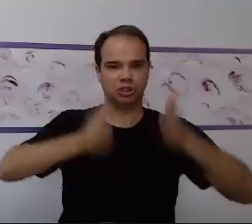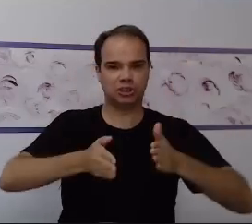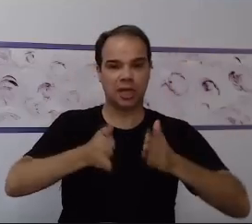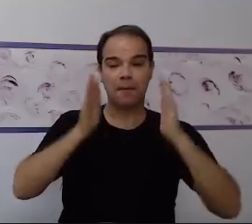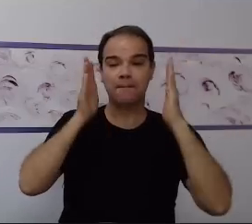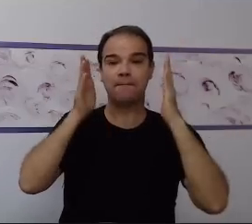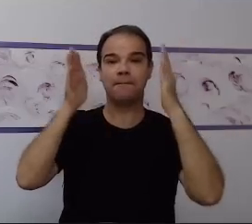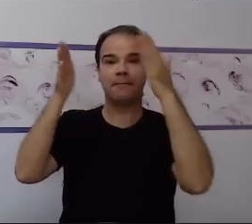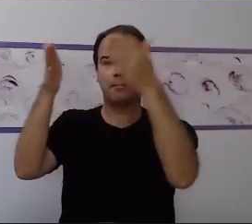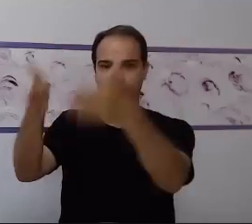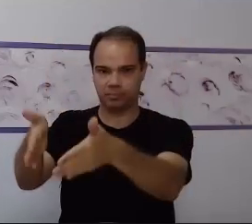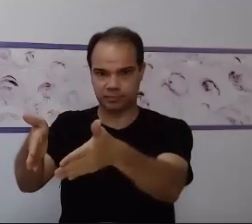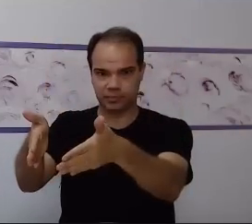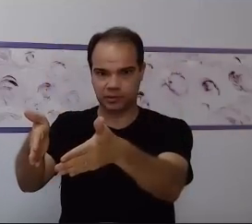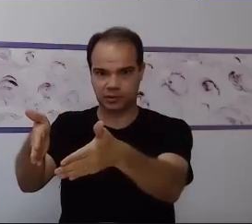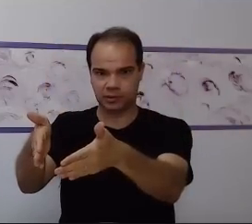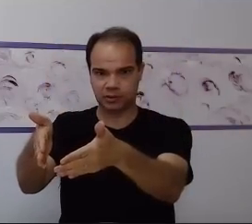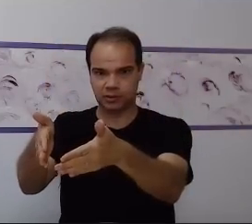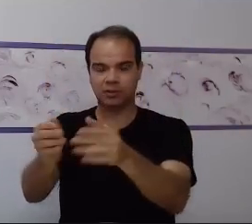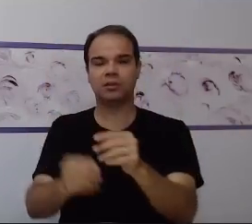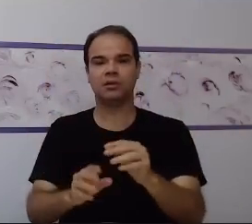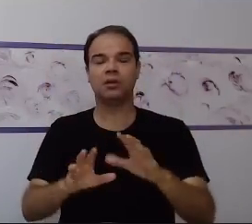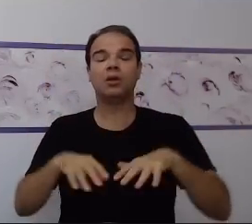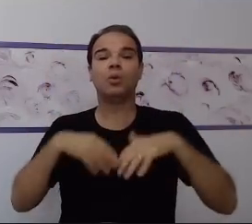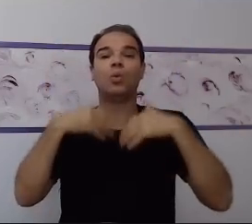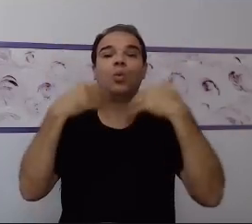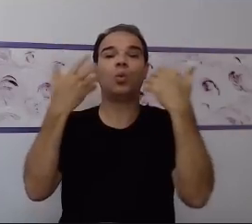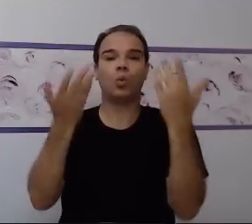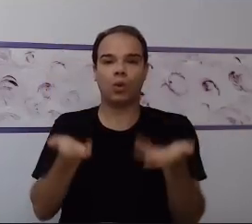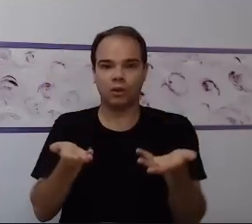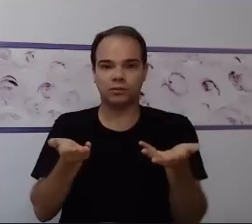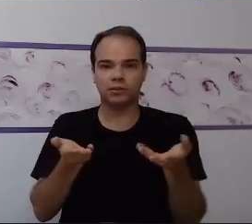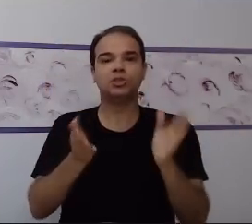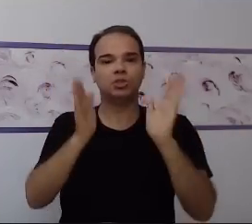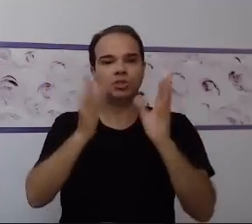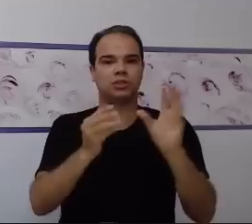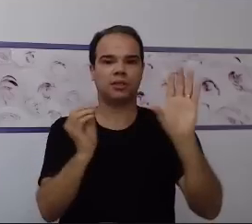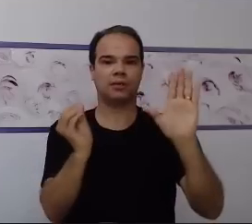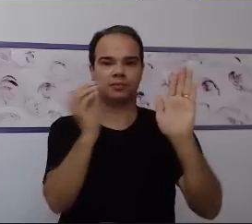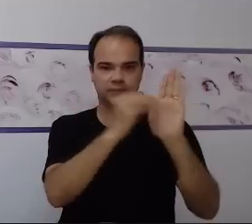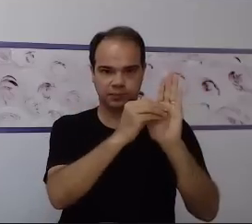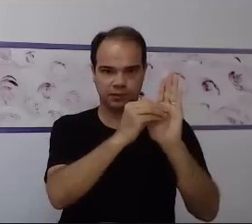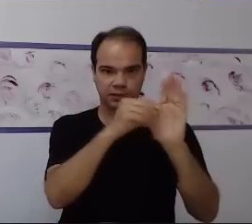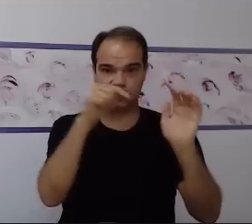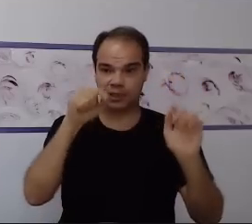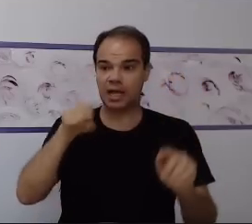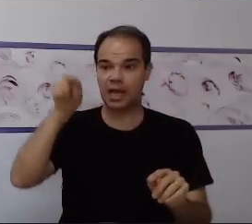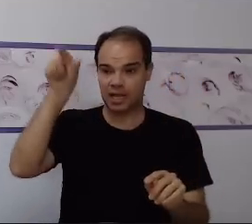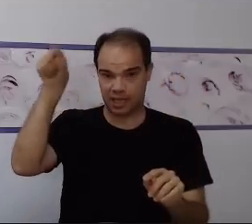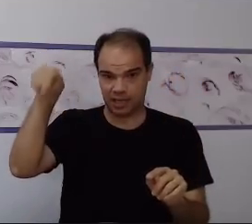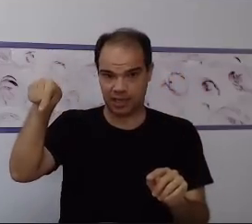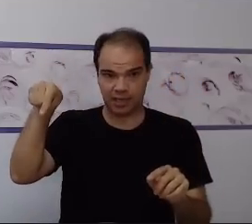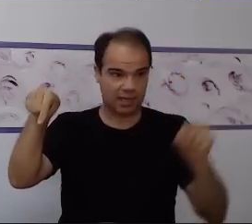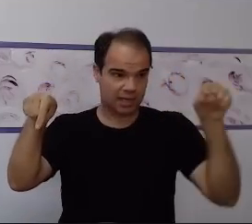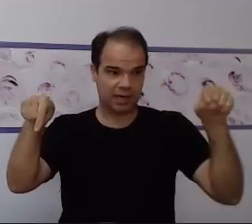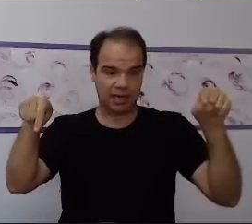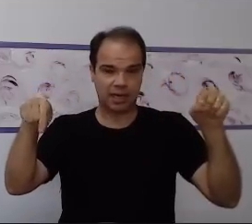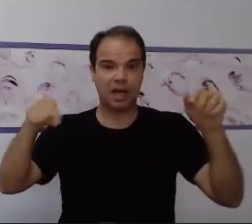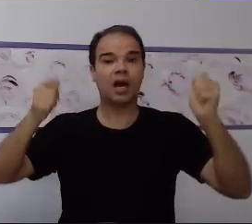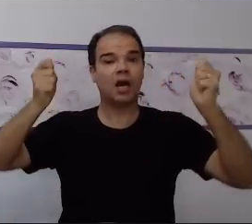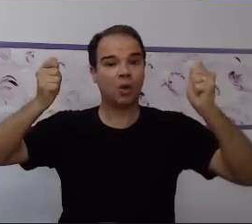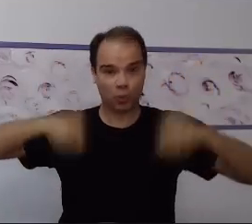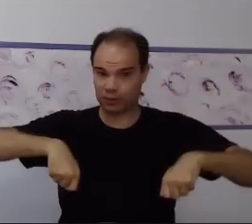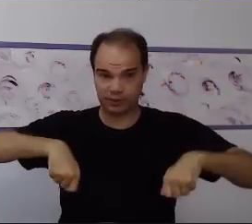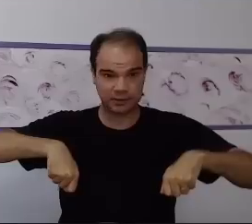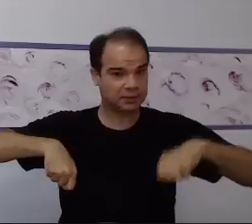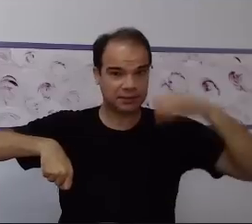estabelecidas, aqueles objetivos estabelecidos, se forem contemplados, esse indivíduo pode ser promovido.